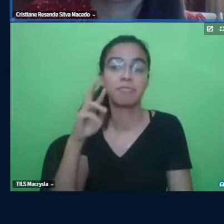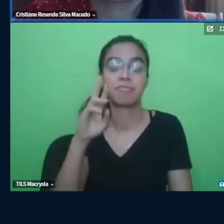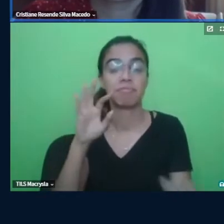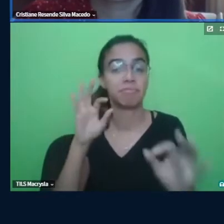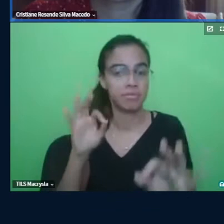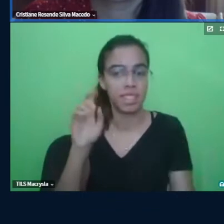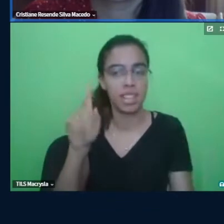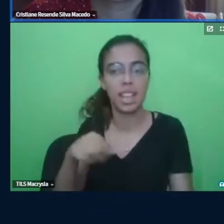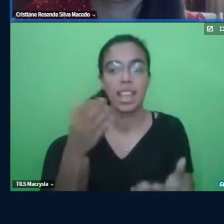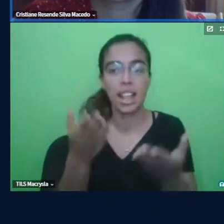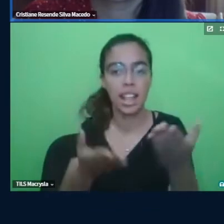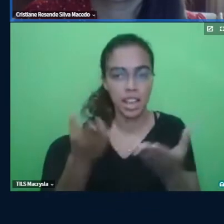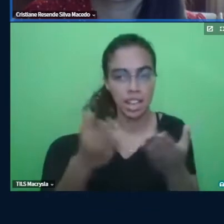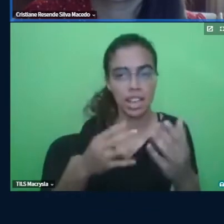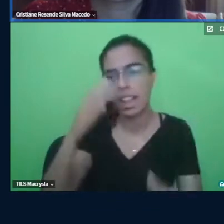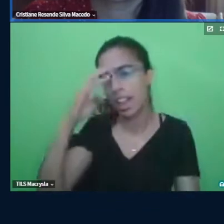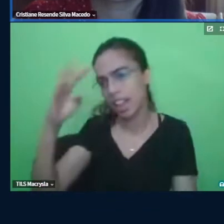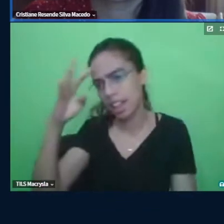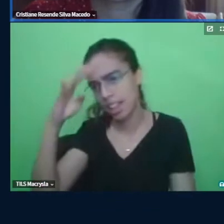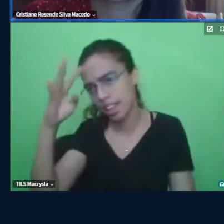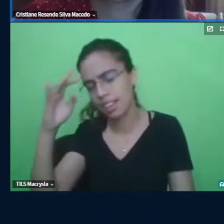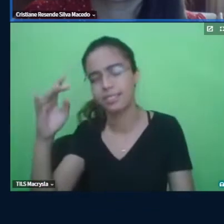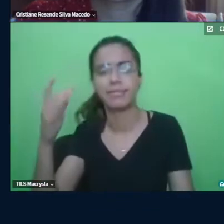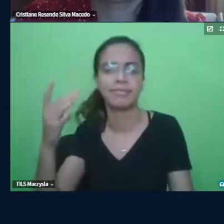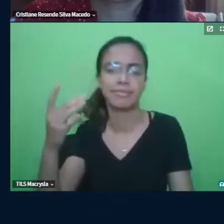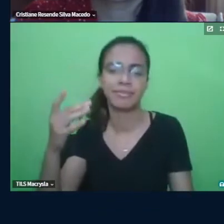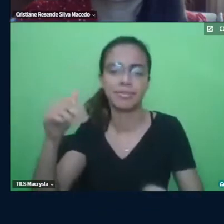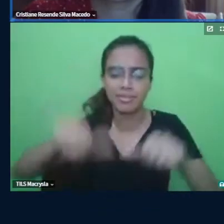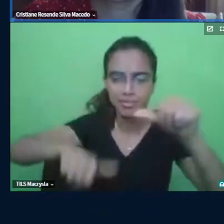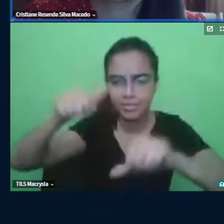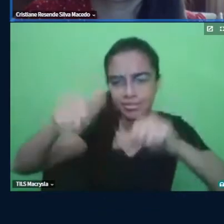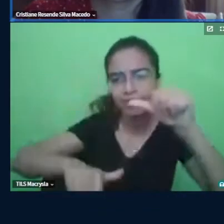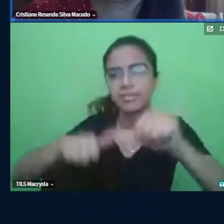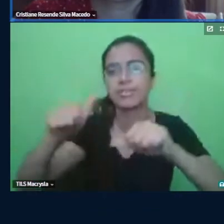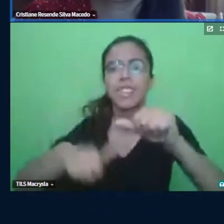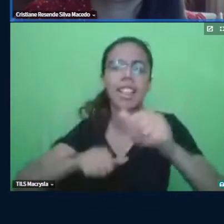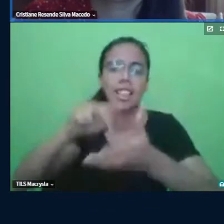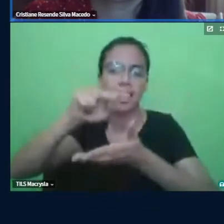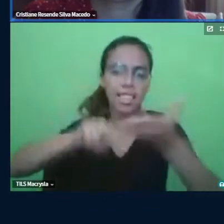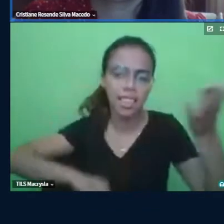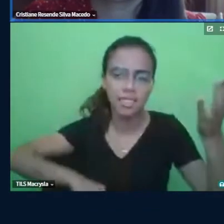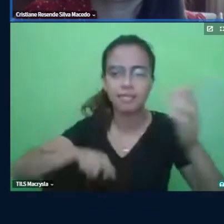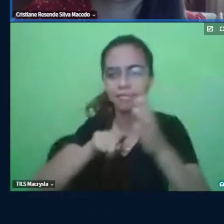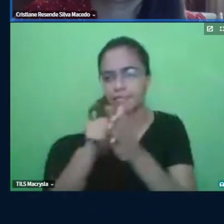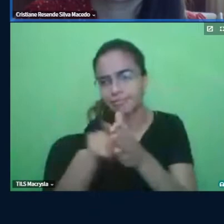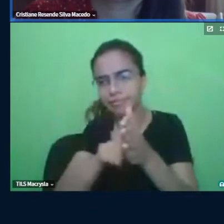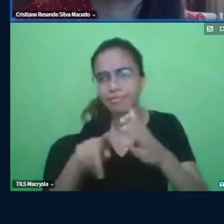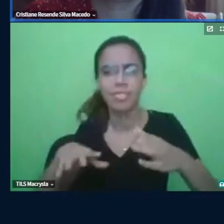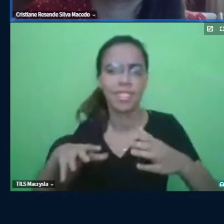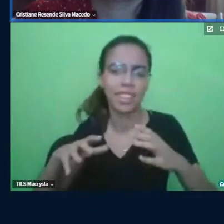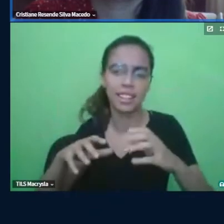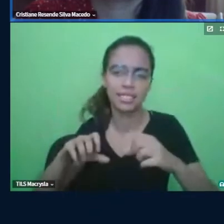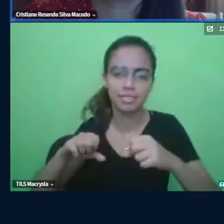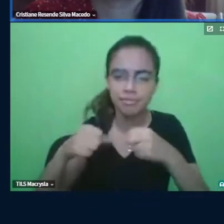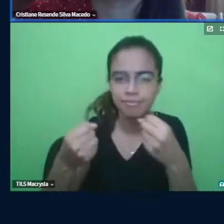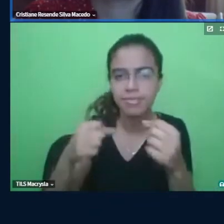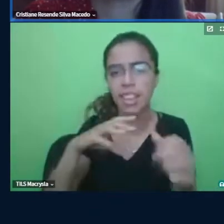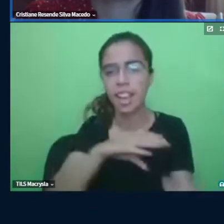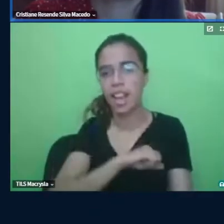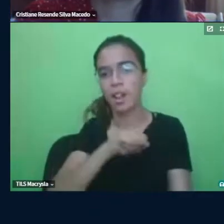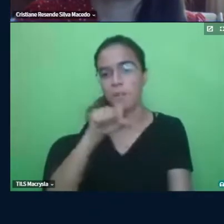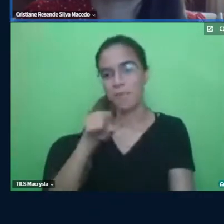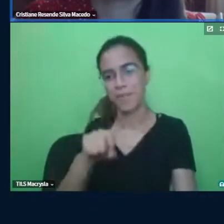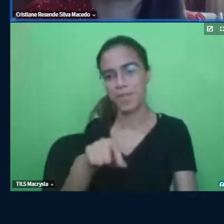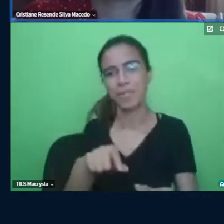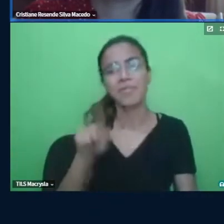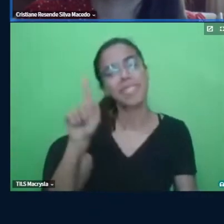análise reflexão leitura pesquisa dedicação amor pelo trabalho tudo